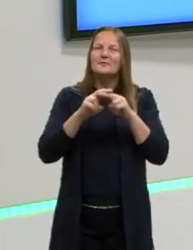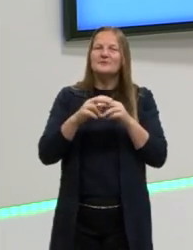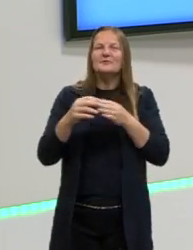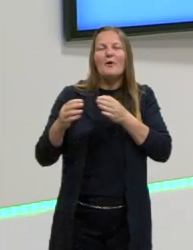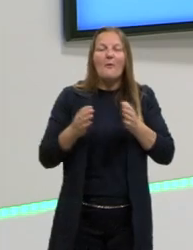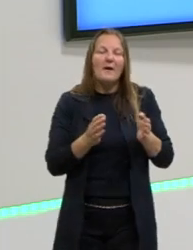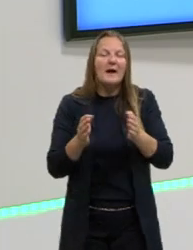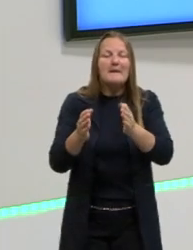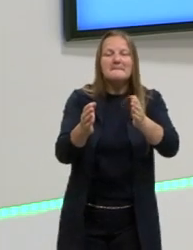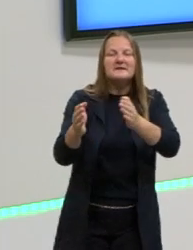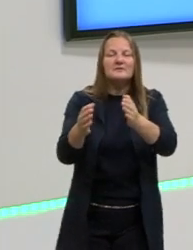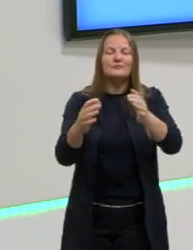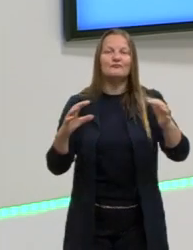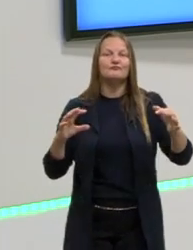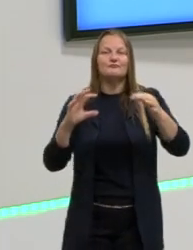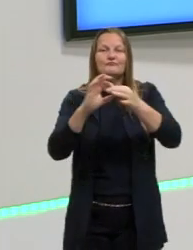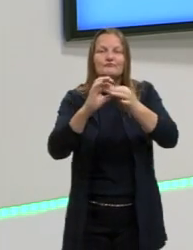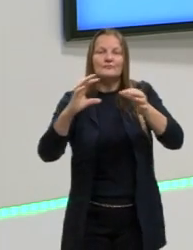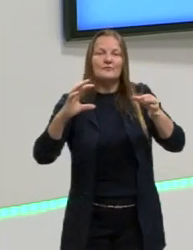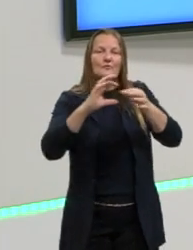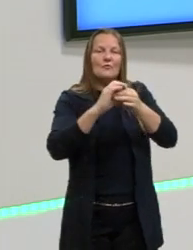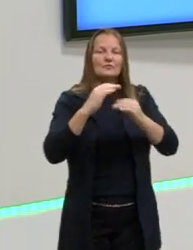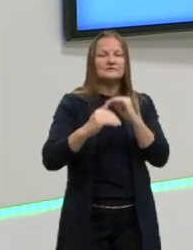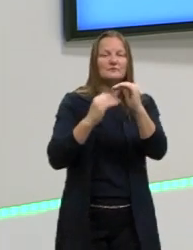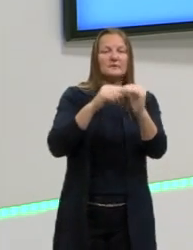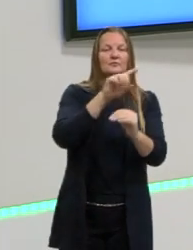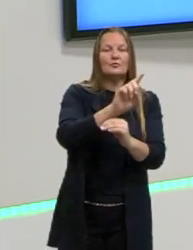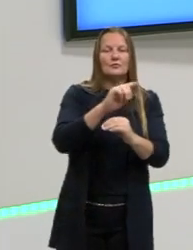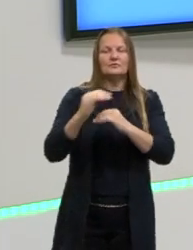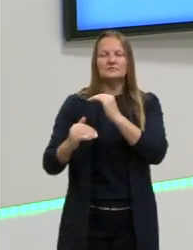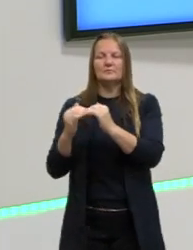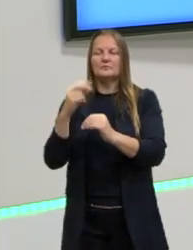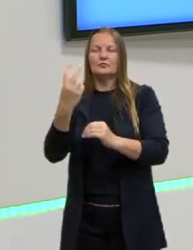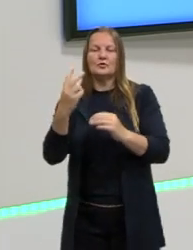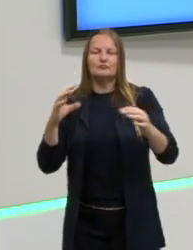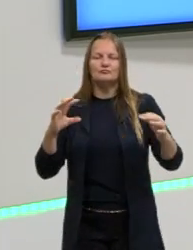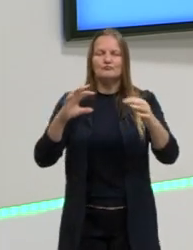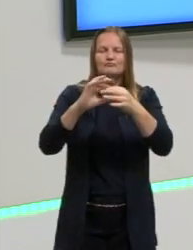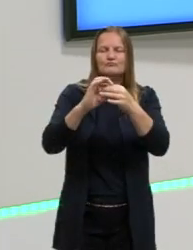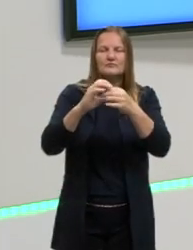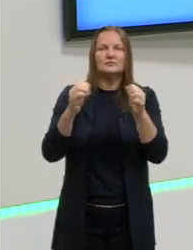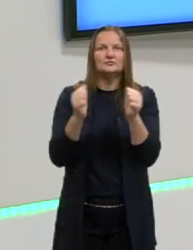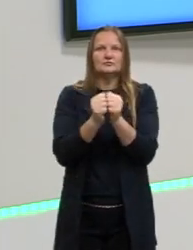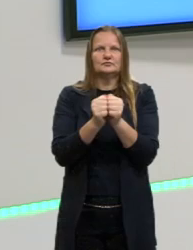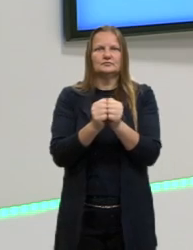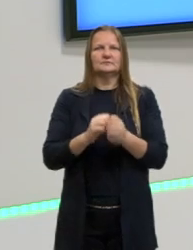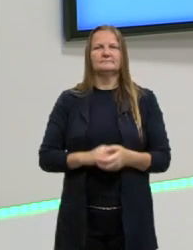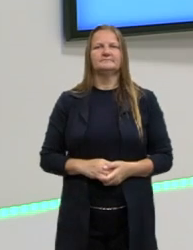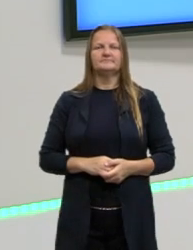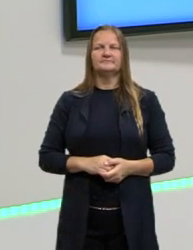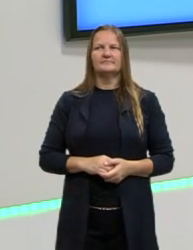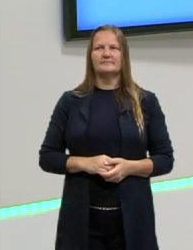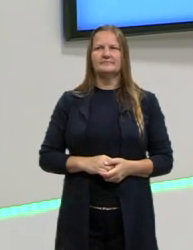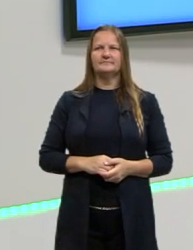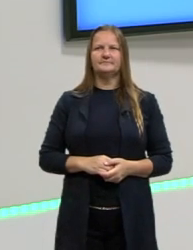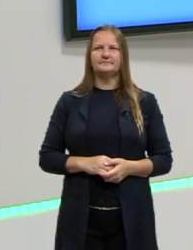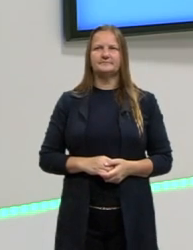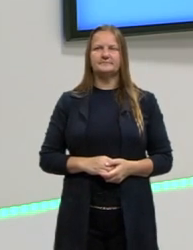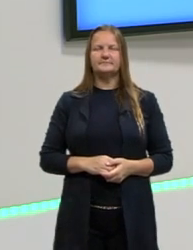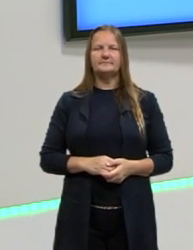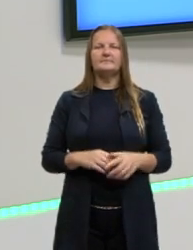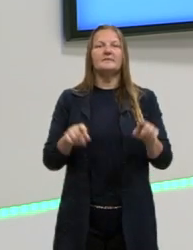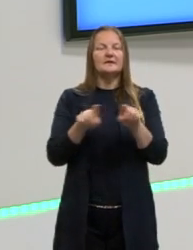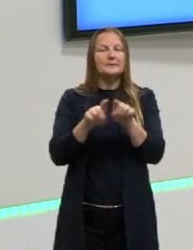que ir para conseguir ligar o desenvolvimento 1 e o desenvolvimento 2. Porque não é bastante que eu